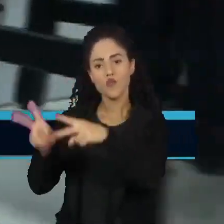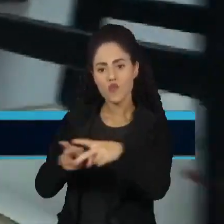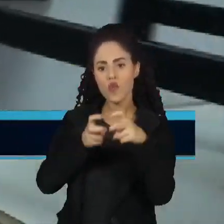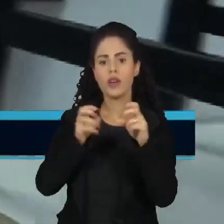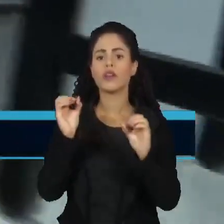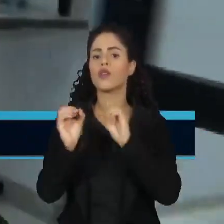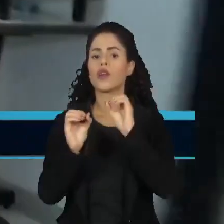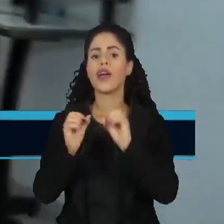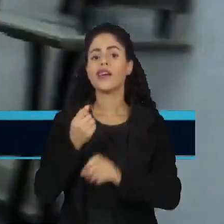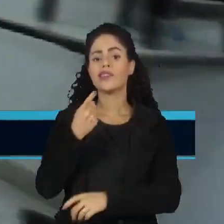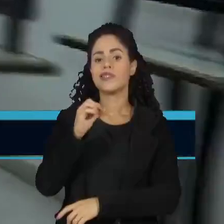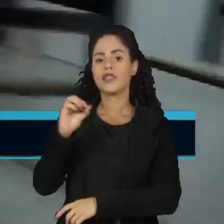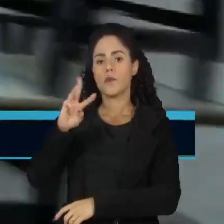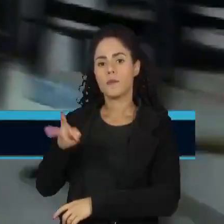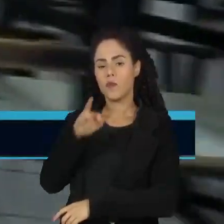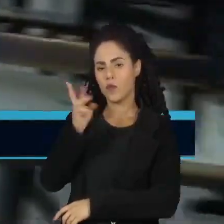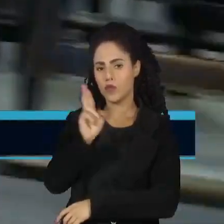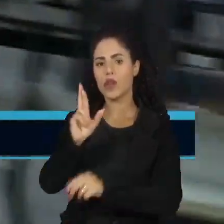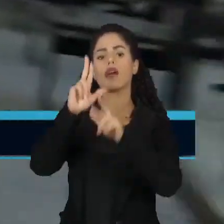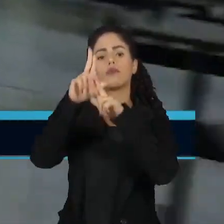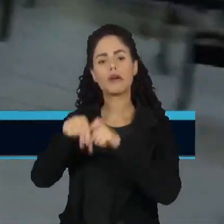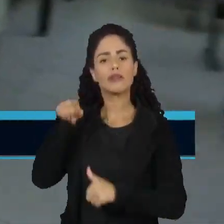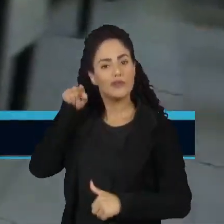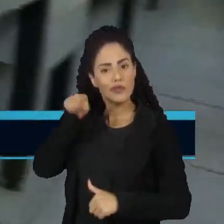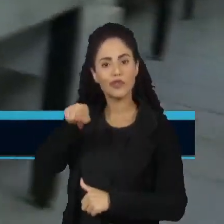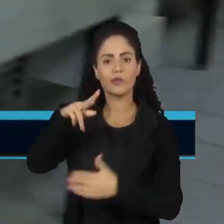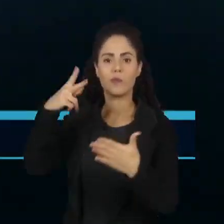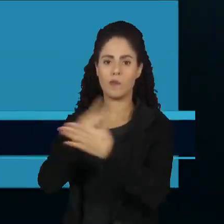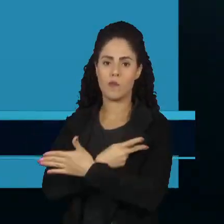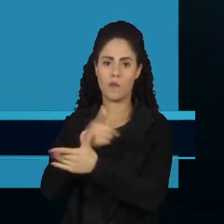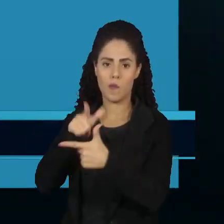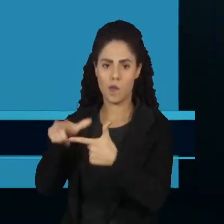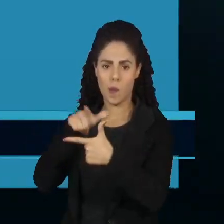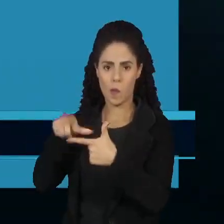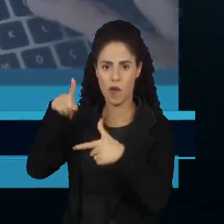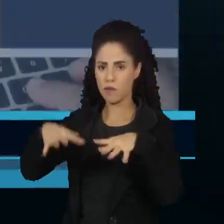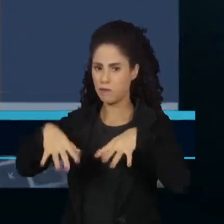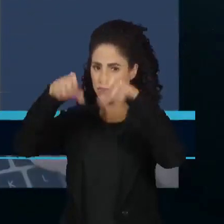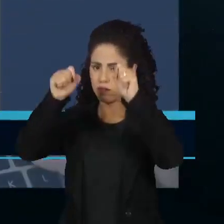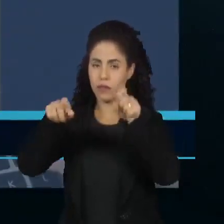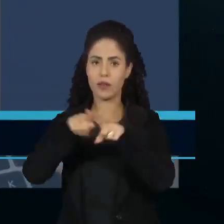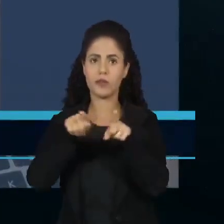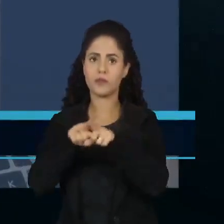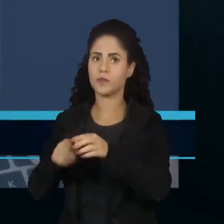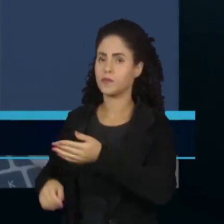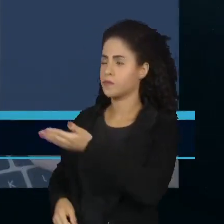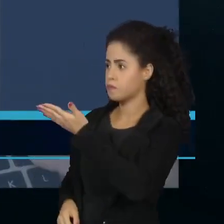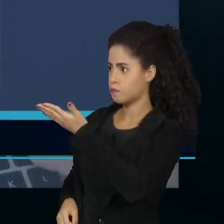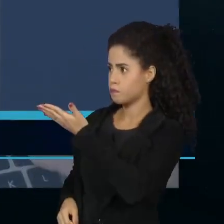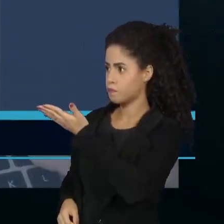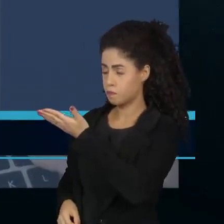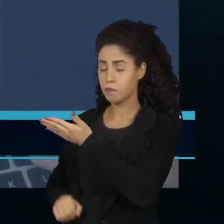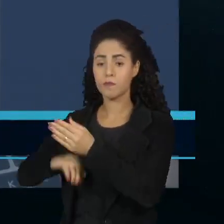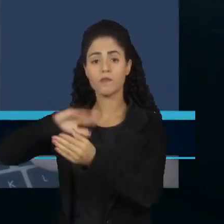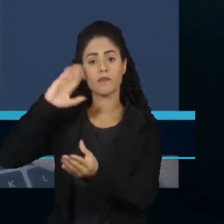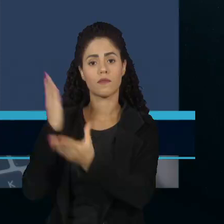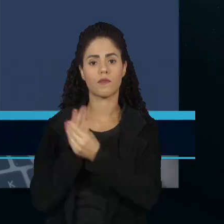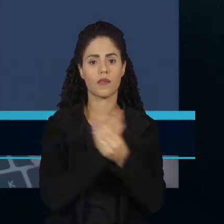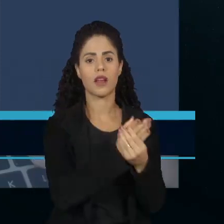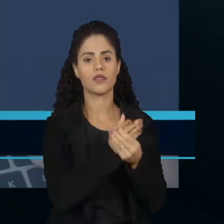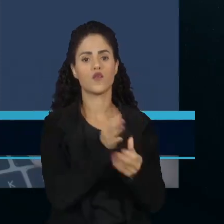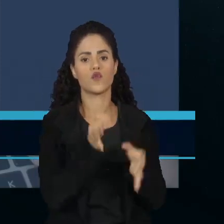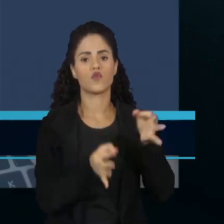quase 100 milhões de reais por causa deste apagão. A Abrazel entrou hoje com uma ação coletiva na